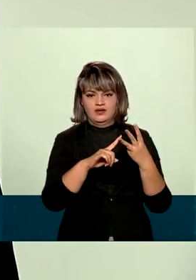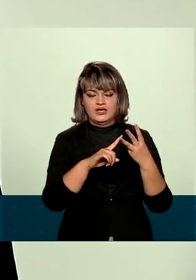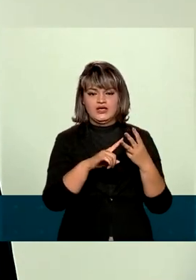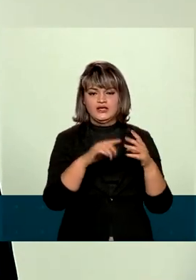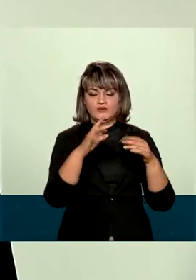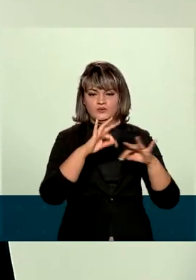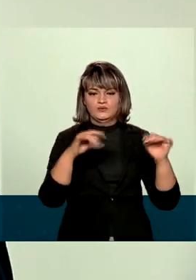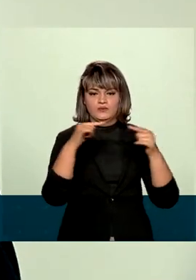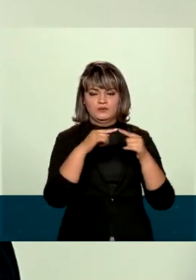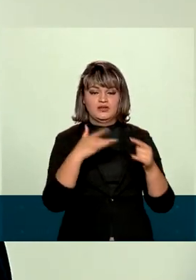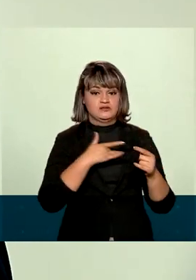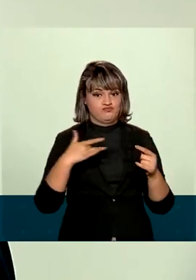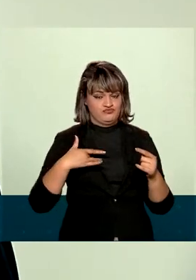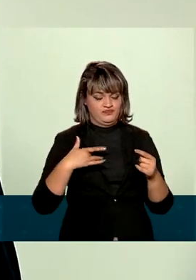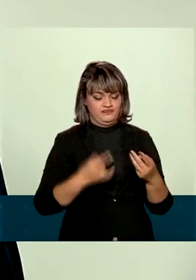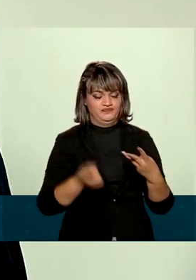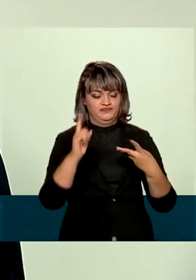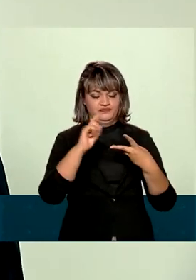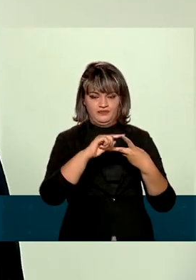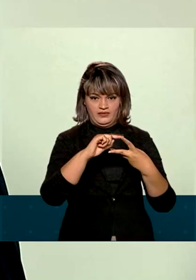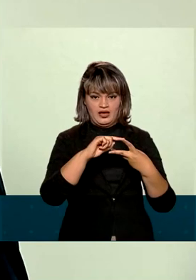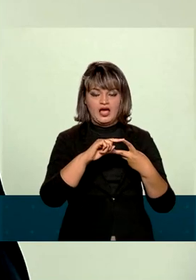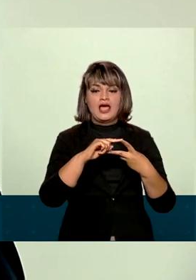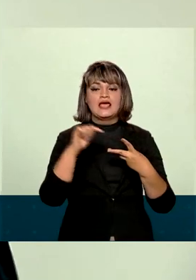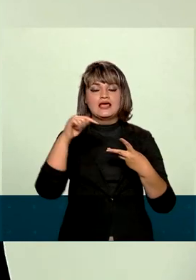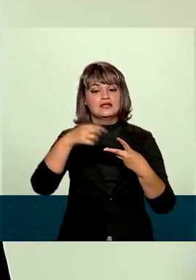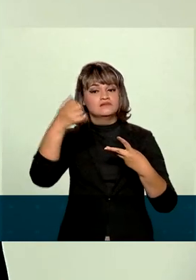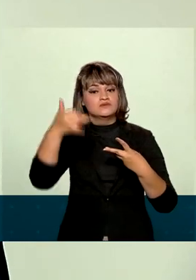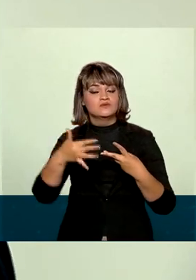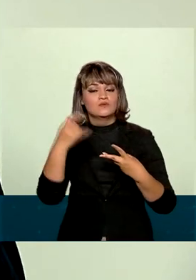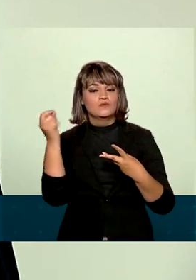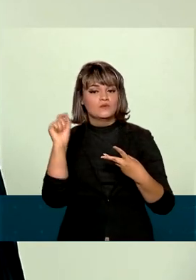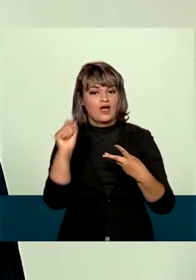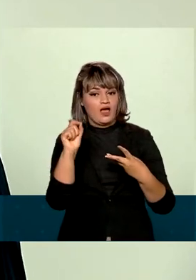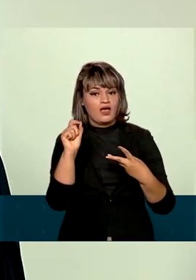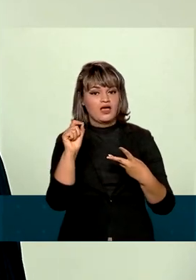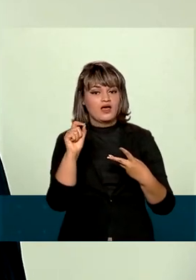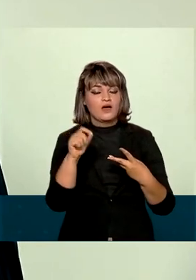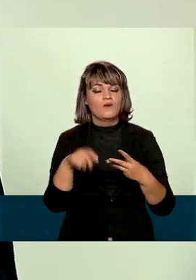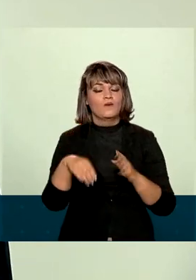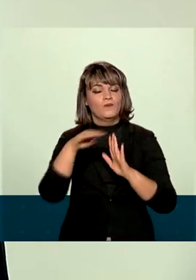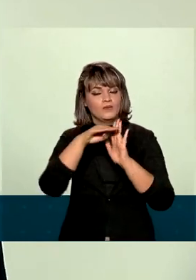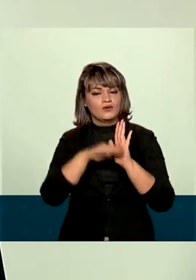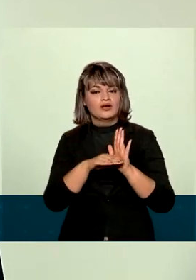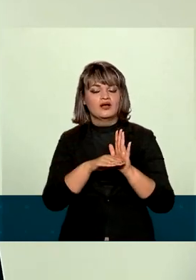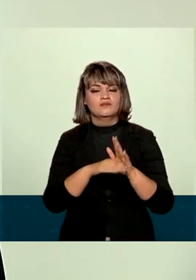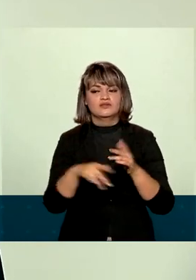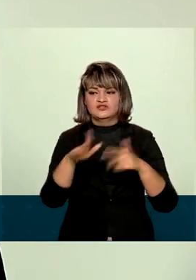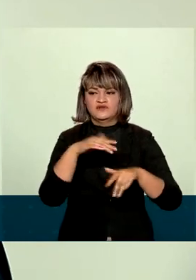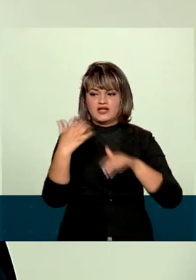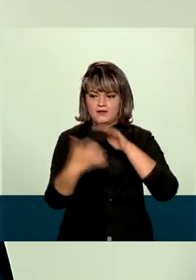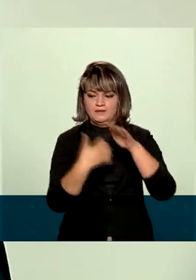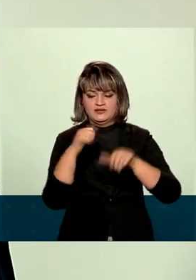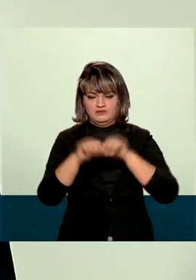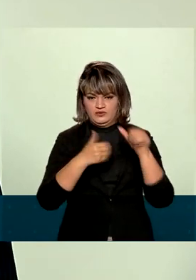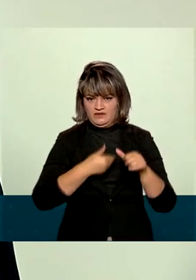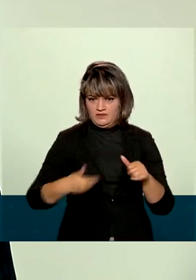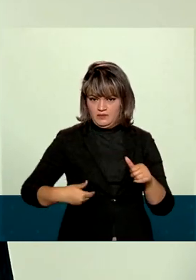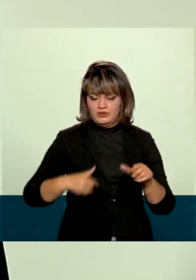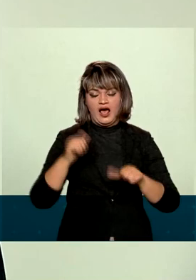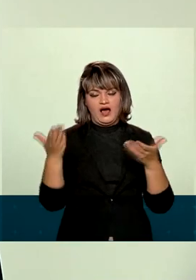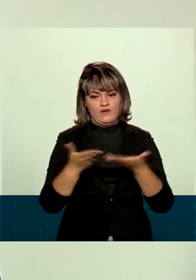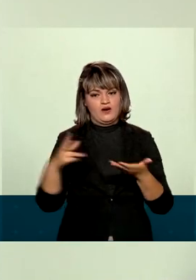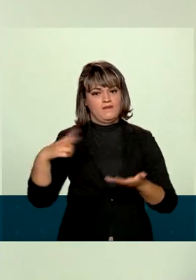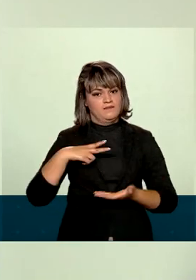relacionados à saúde. Na área de economia, o presidente ressaltou o seu programa de privatização, onde várias